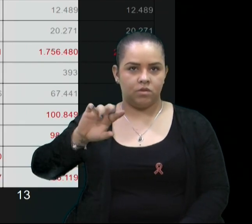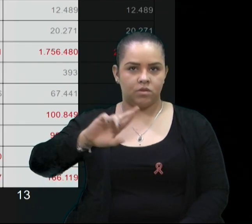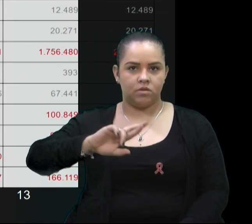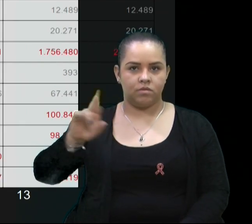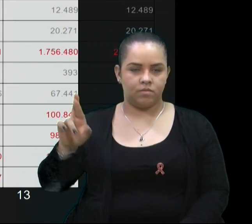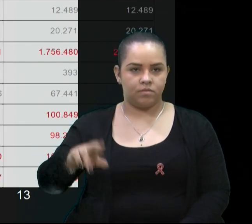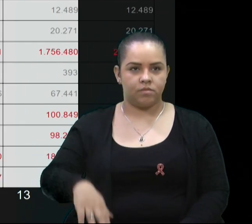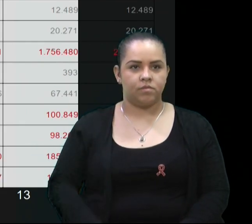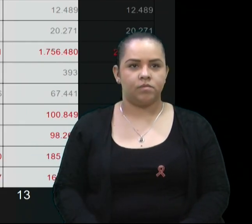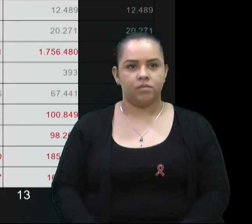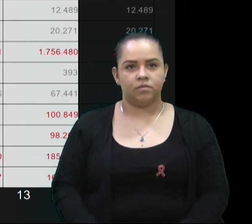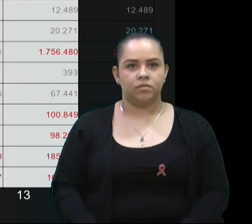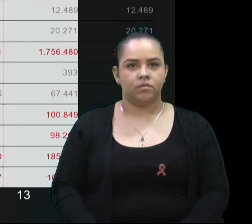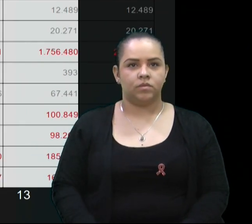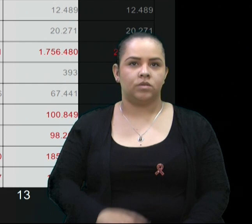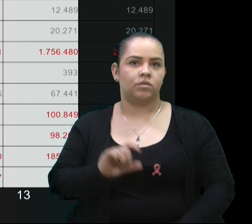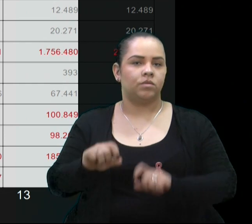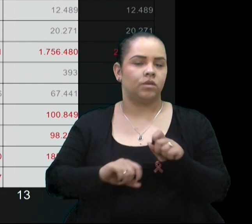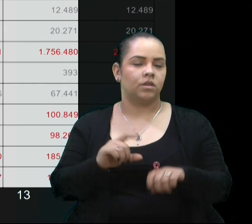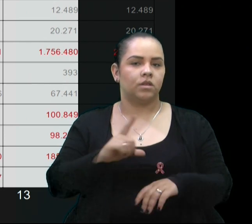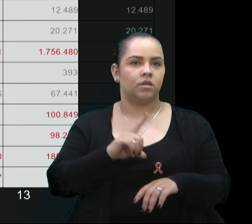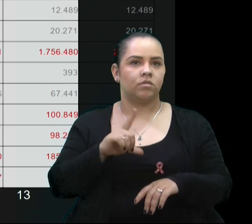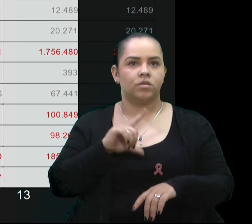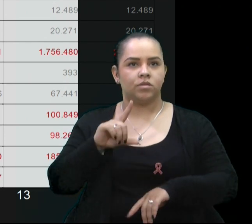Então, despesas com serviço.